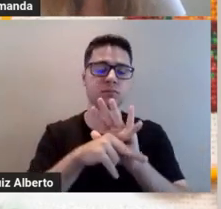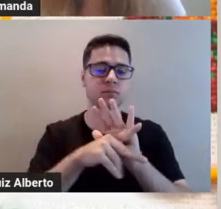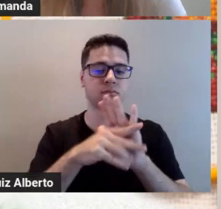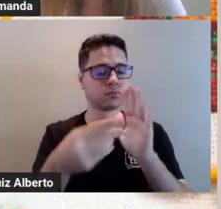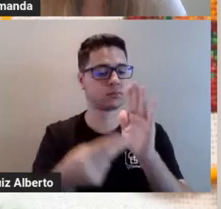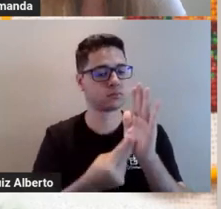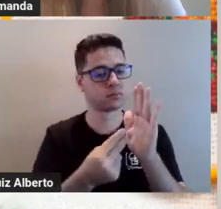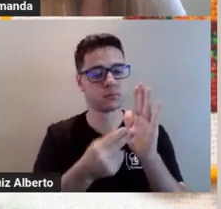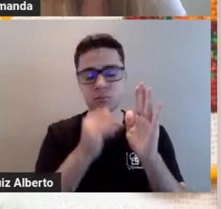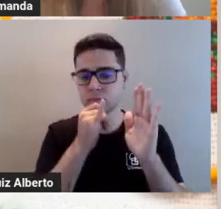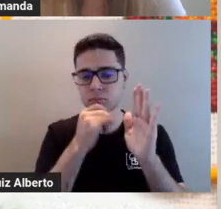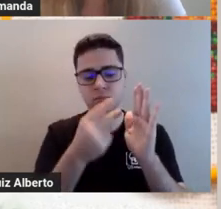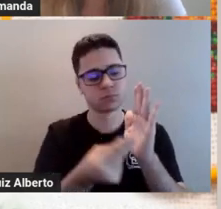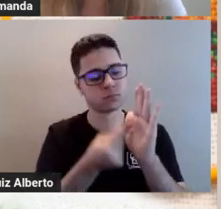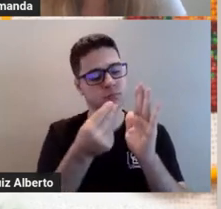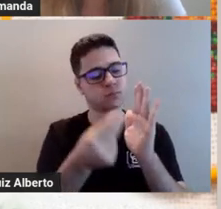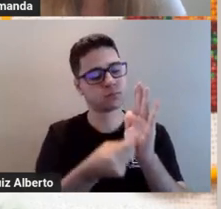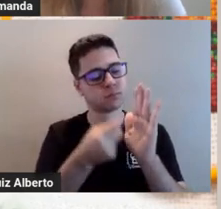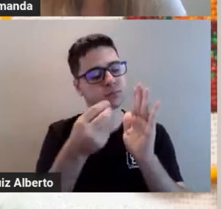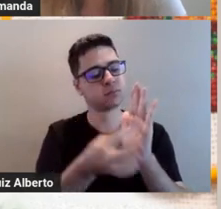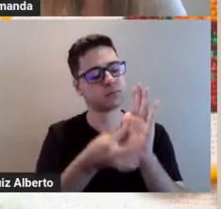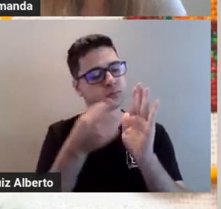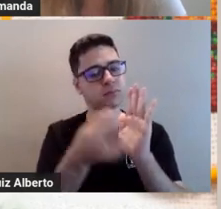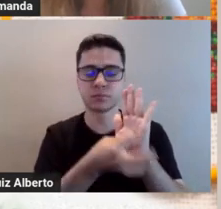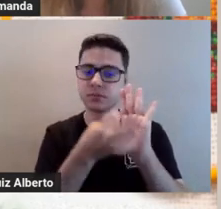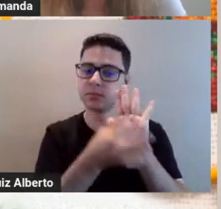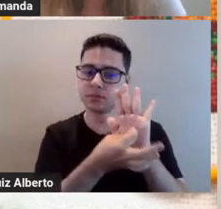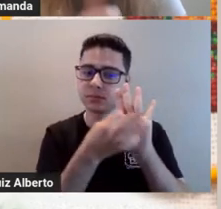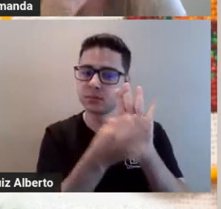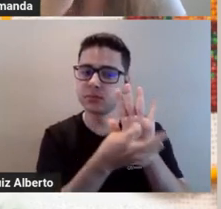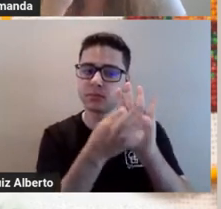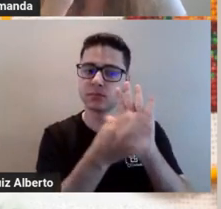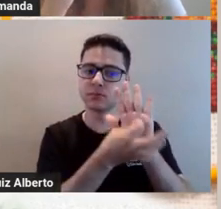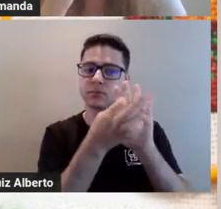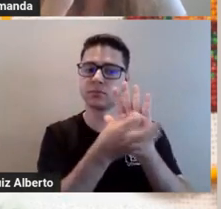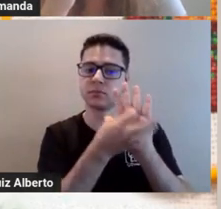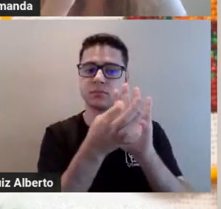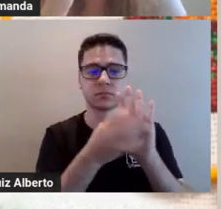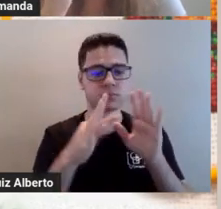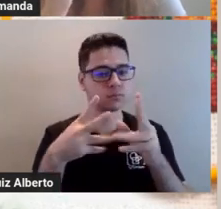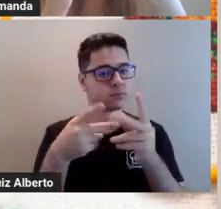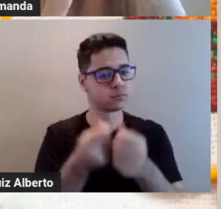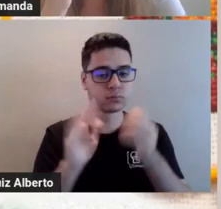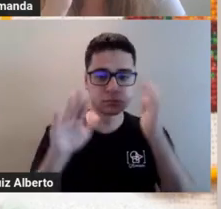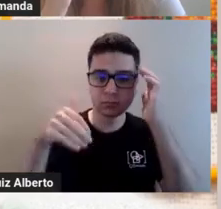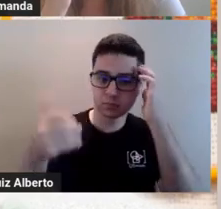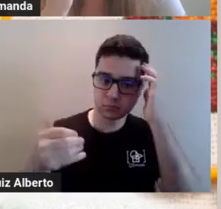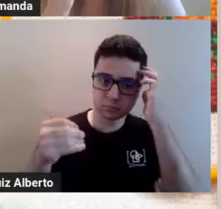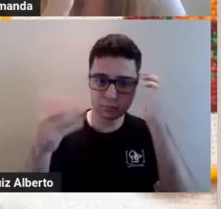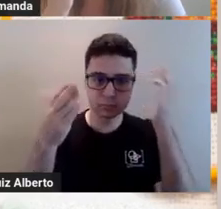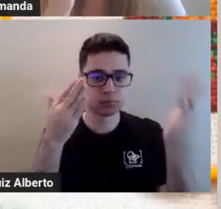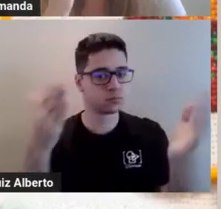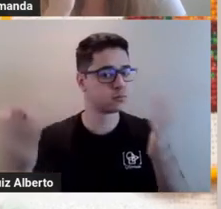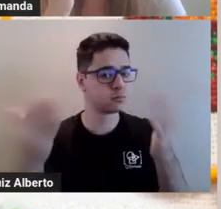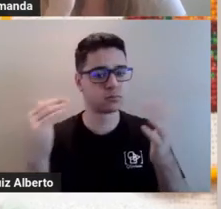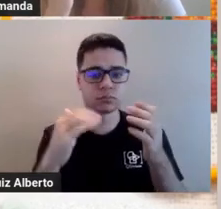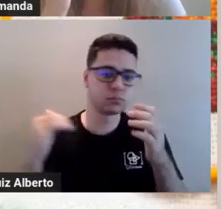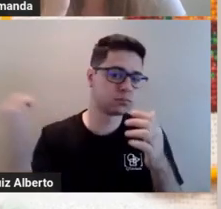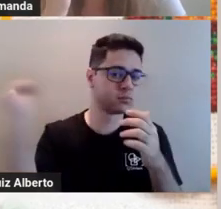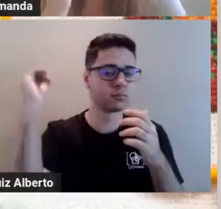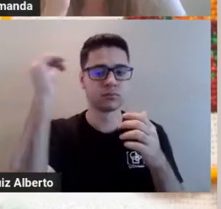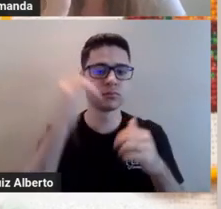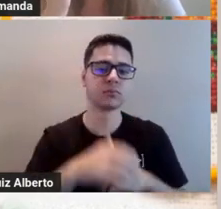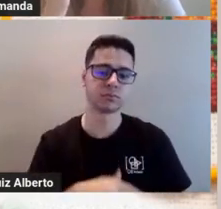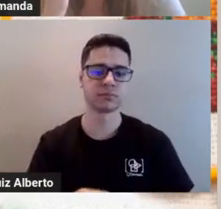Ou da sua composição, no geral. Se a estivesse falando de pintura, como um todo. Então, é um contraste bem alto, no caso.